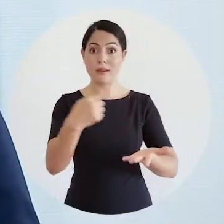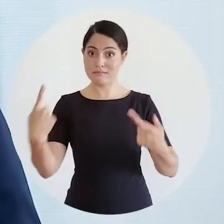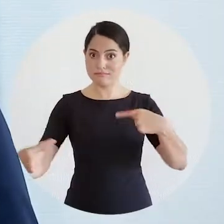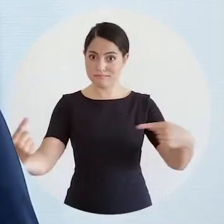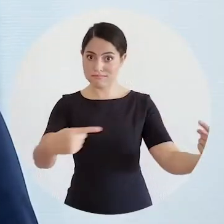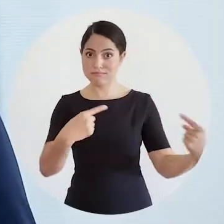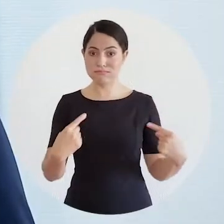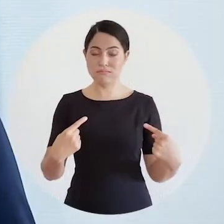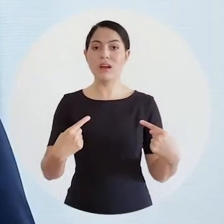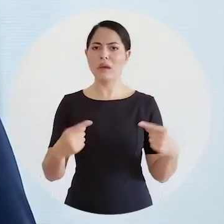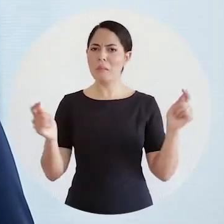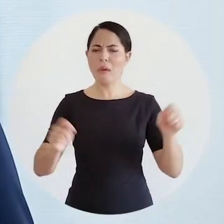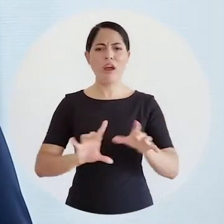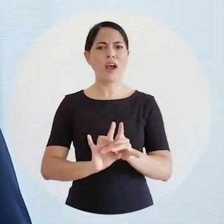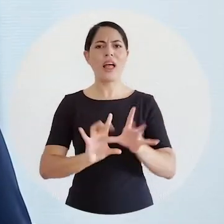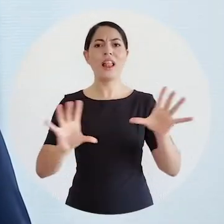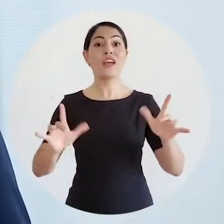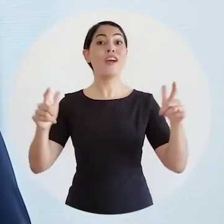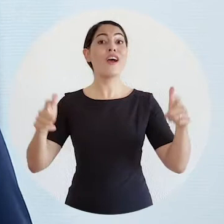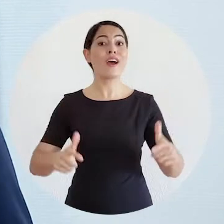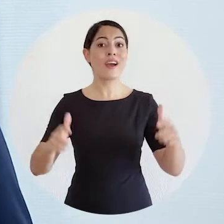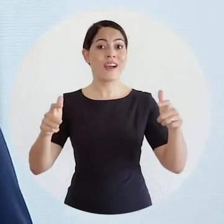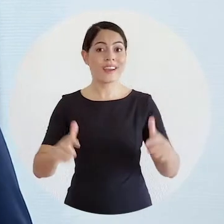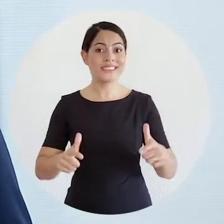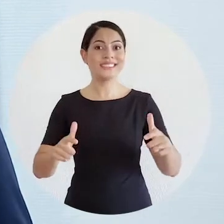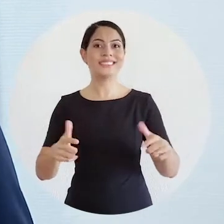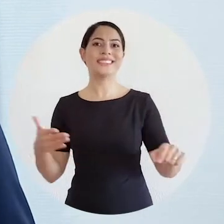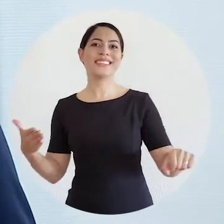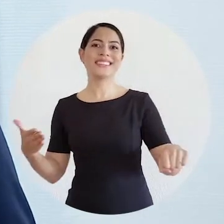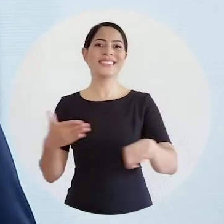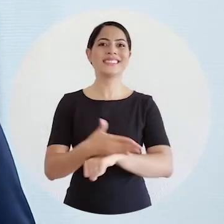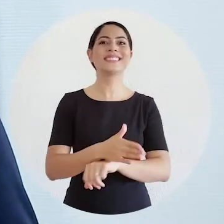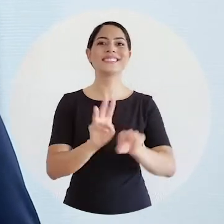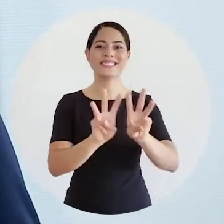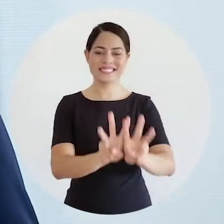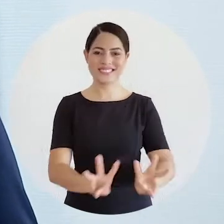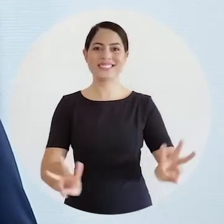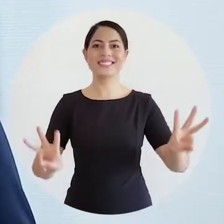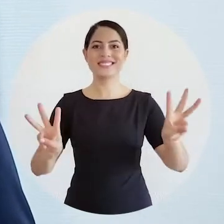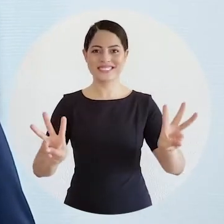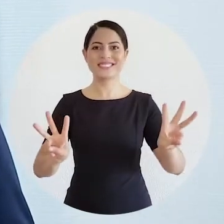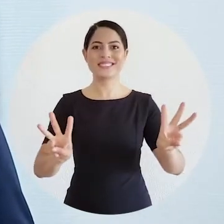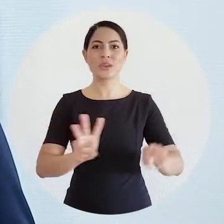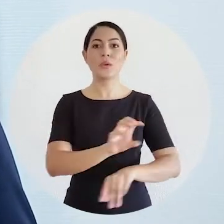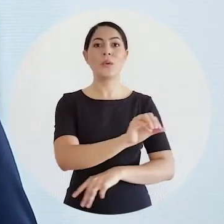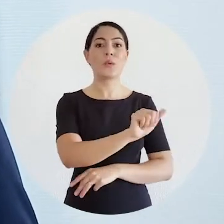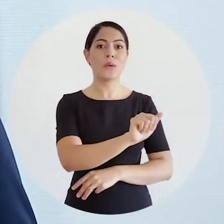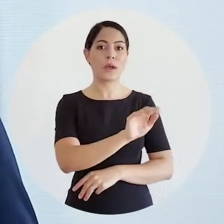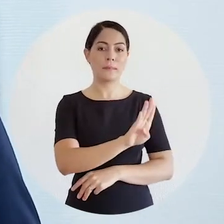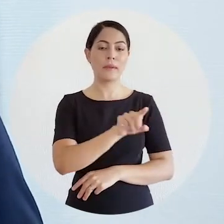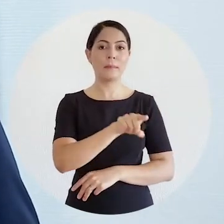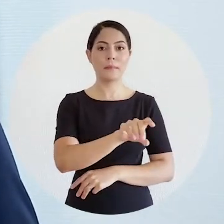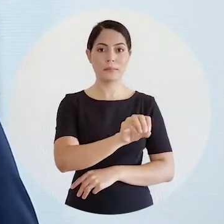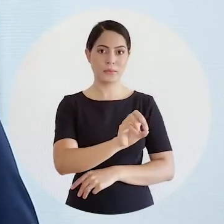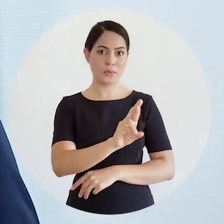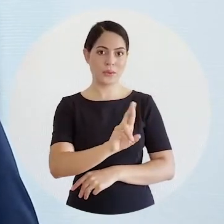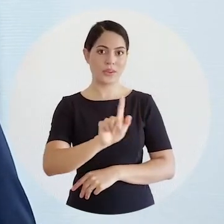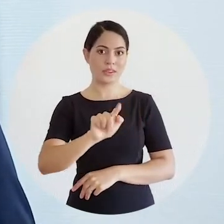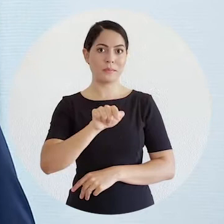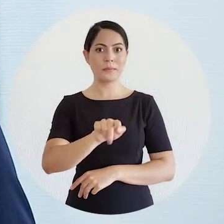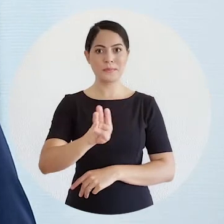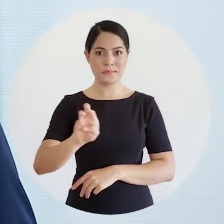as pautas, discussões e aprovações do Conselho Pleno da Ordem, você confere lá no nosso site, em oab